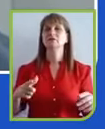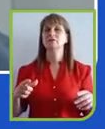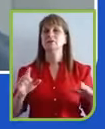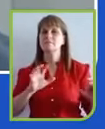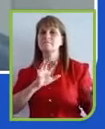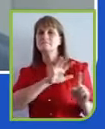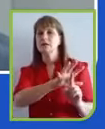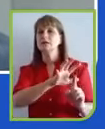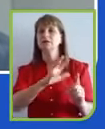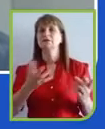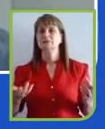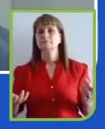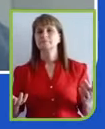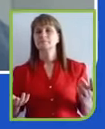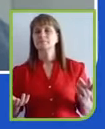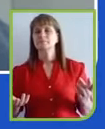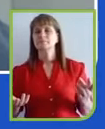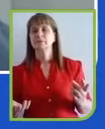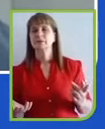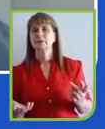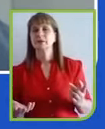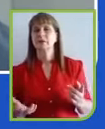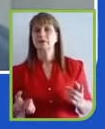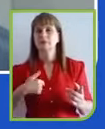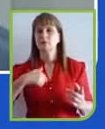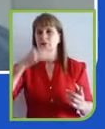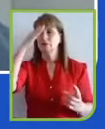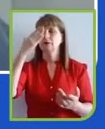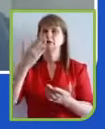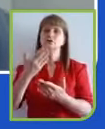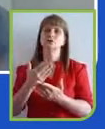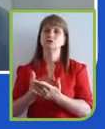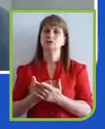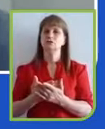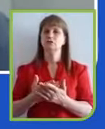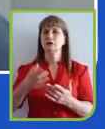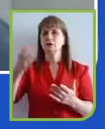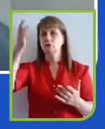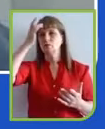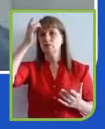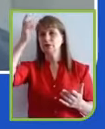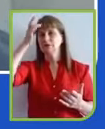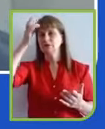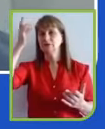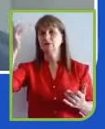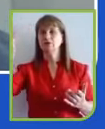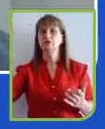assunto. Então, eu creio que a compreensão da interdependência e, em função disso,